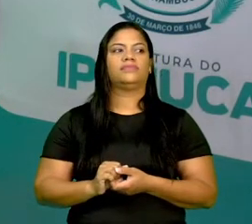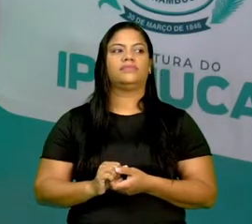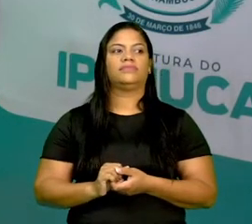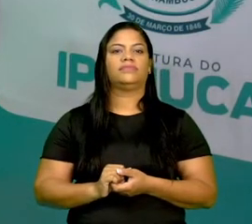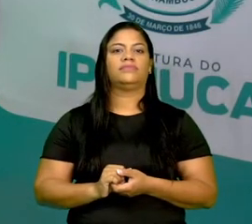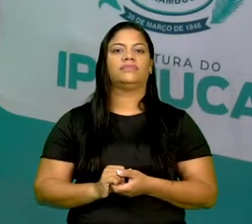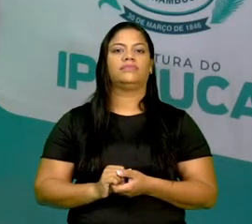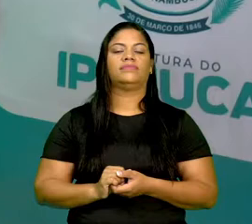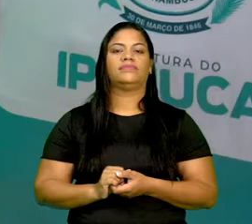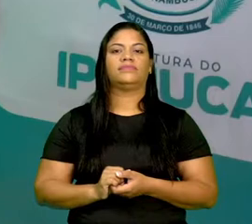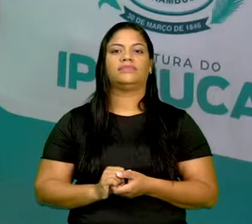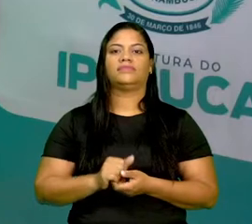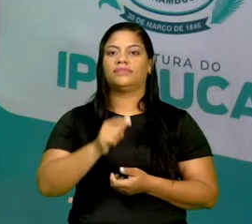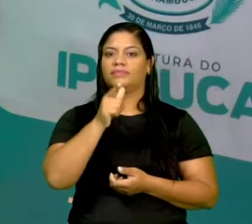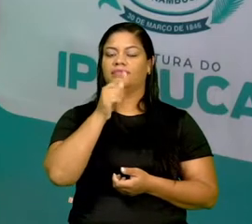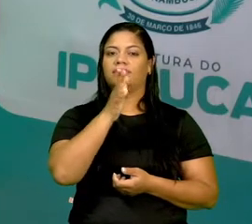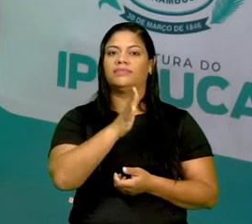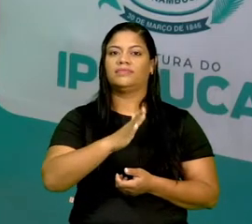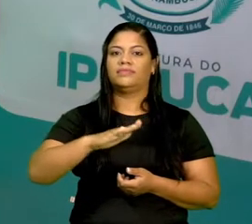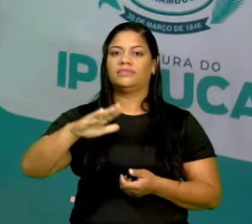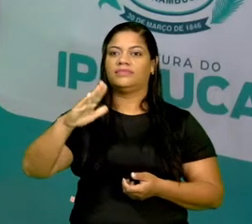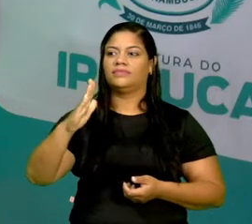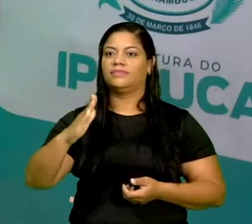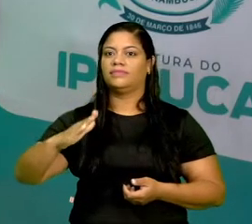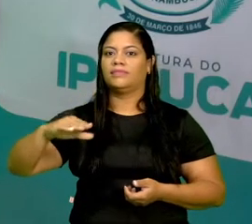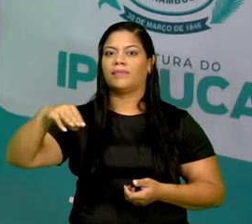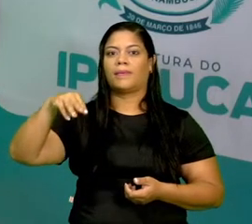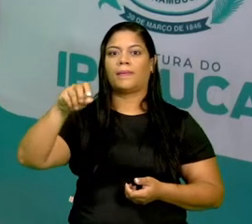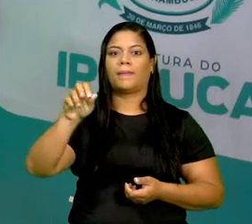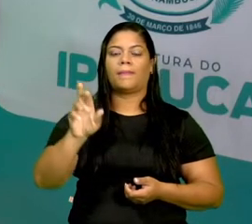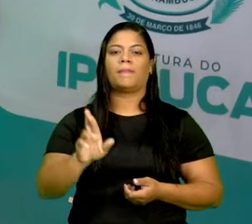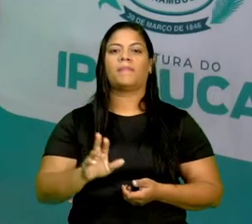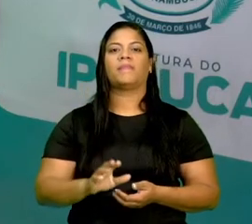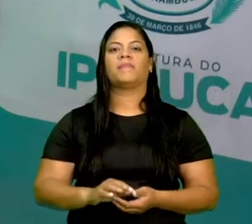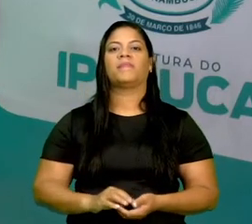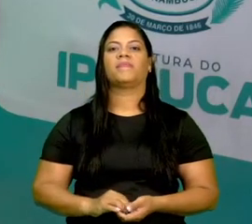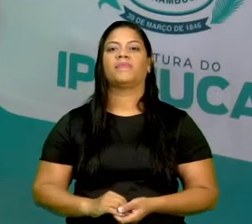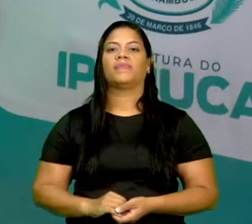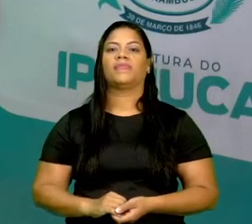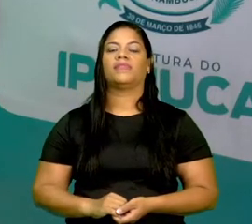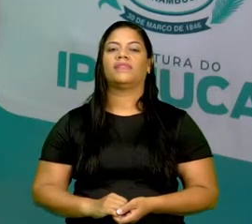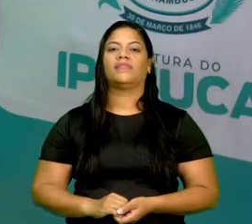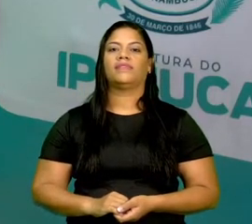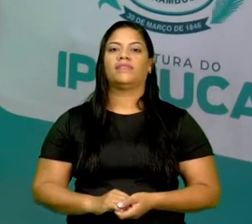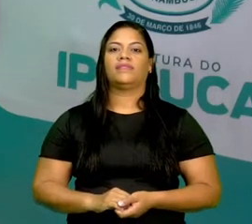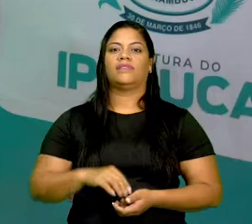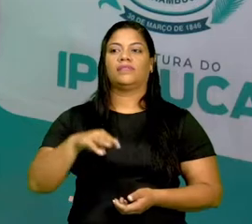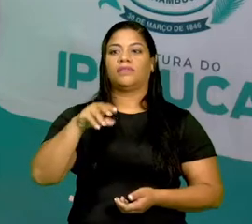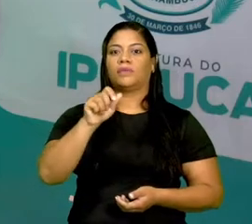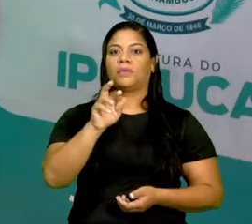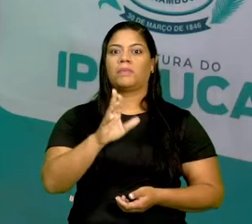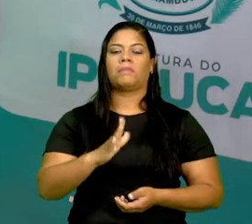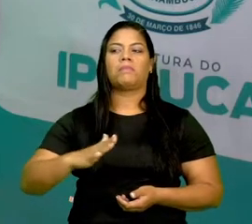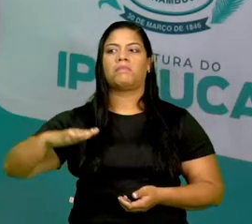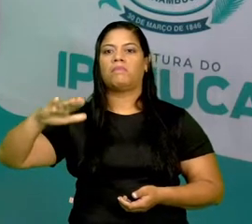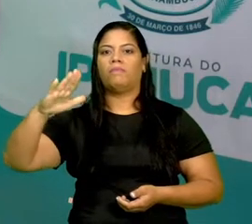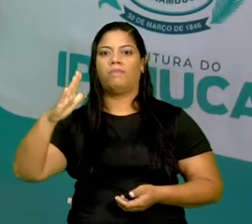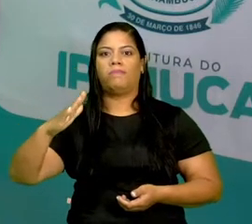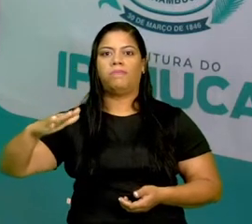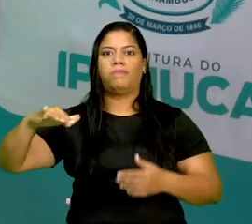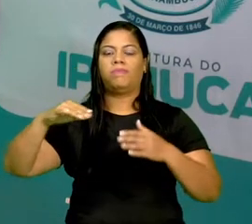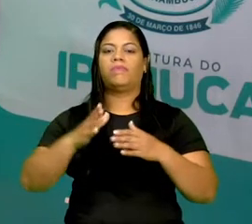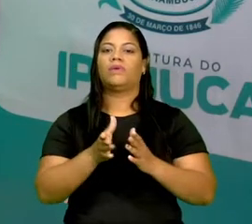vias, hidrovias, no caso, hidrovias. Os mares, oceanos,